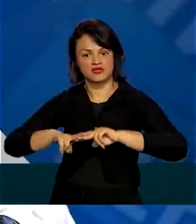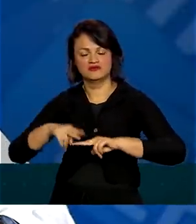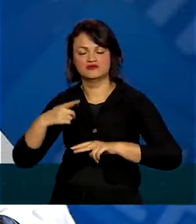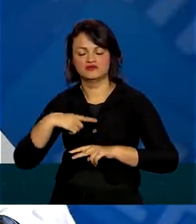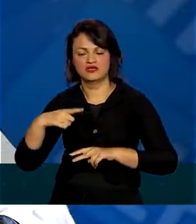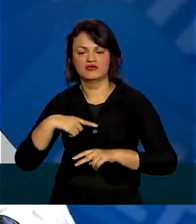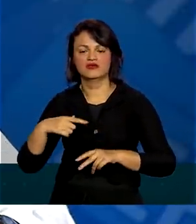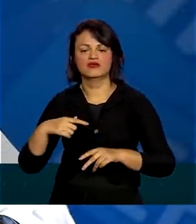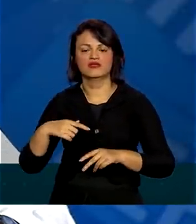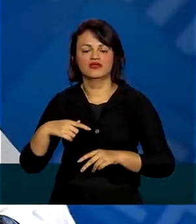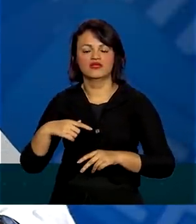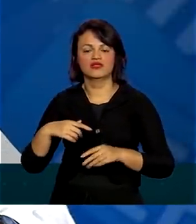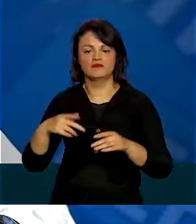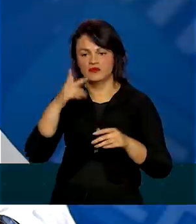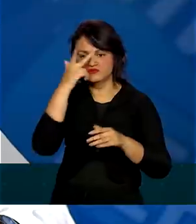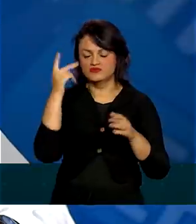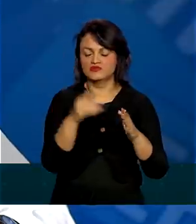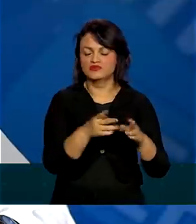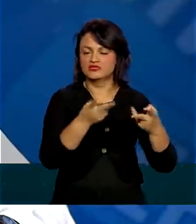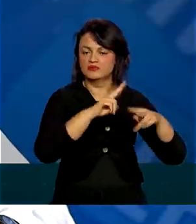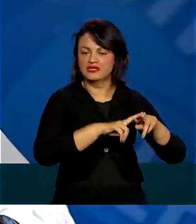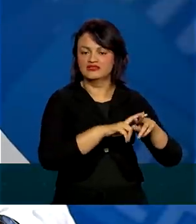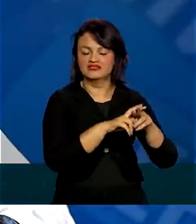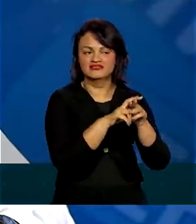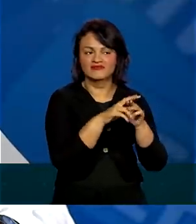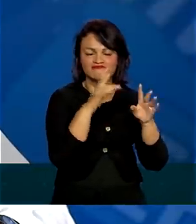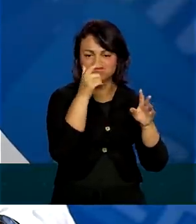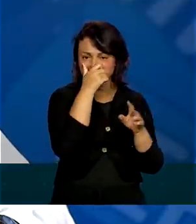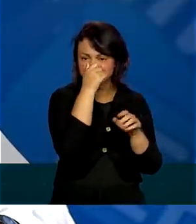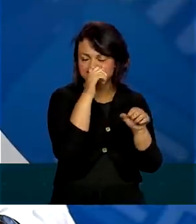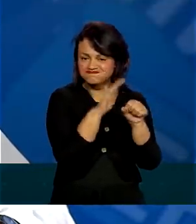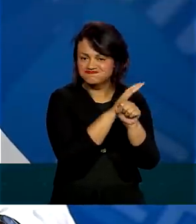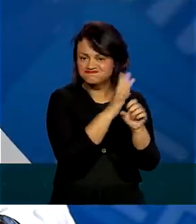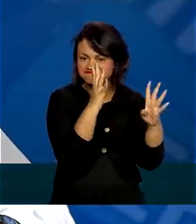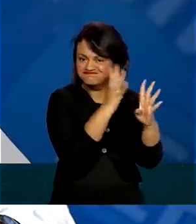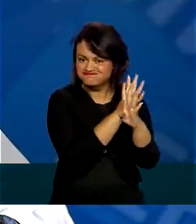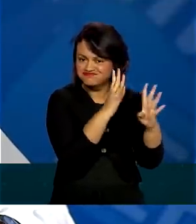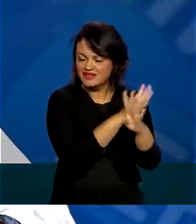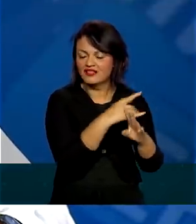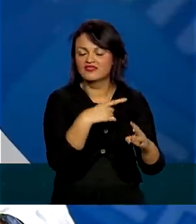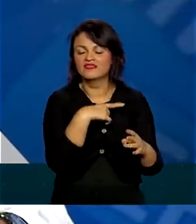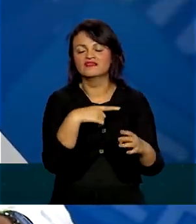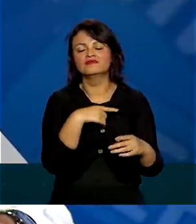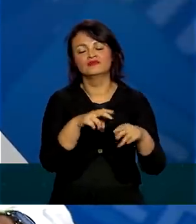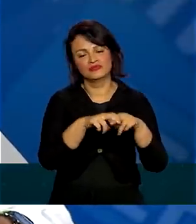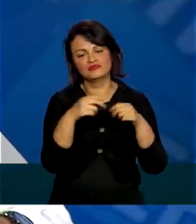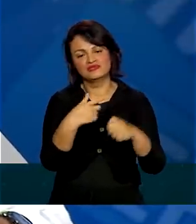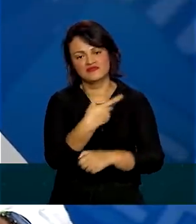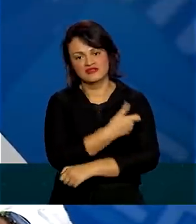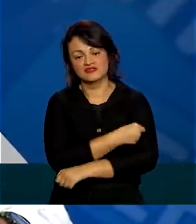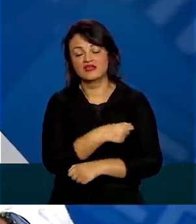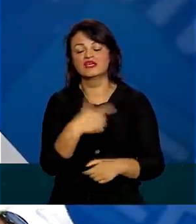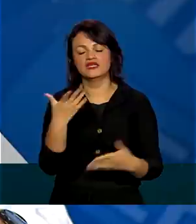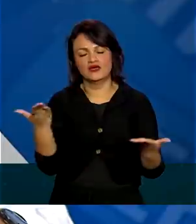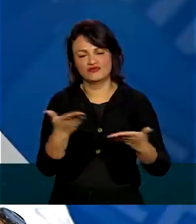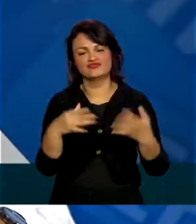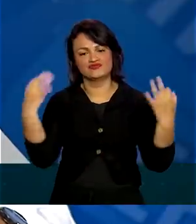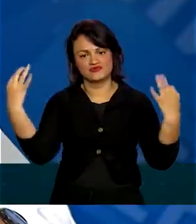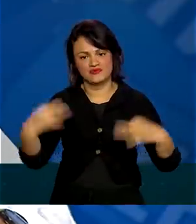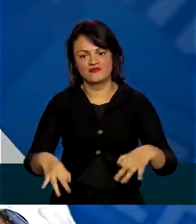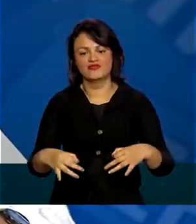população privada de liberdade, porque eles estão aglutinados no mesmo lugar. E hoje também a gente confirma essa